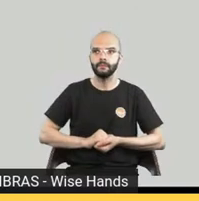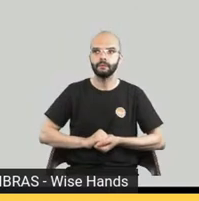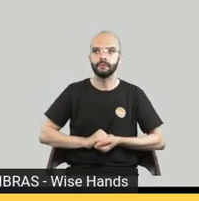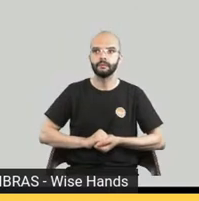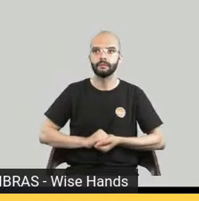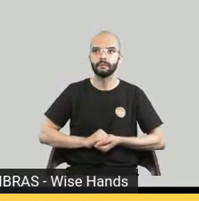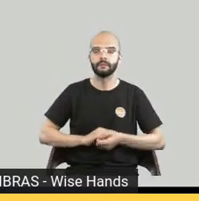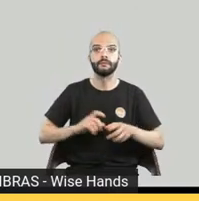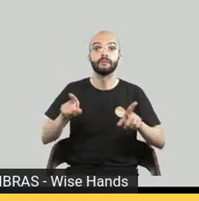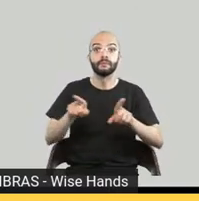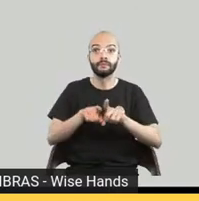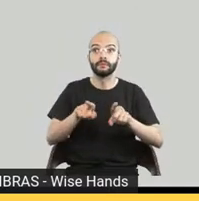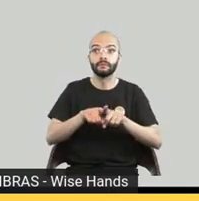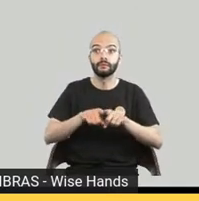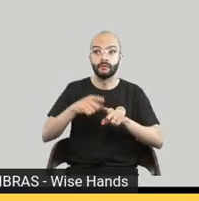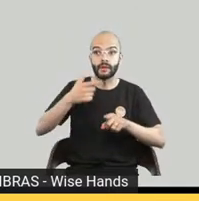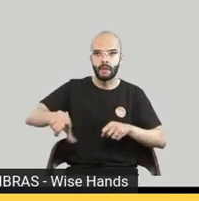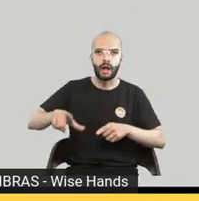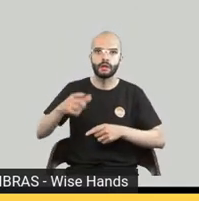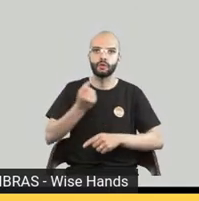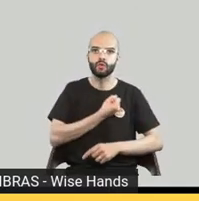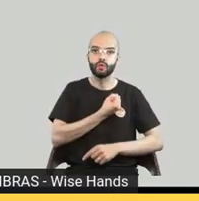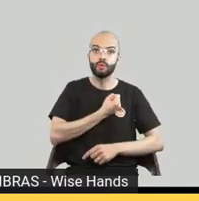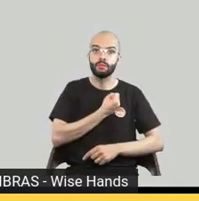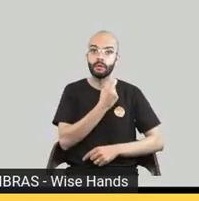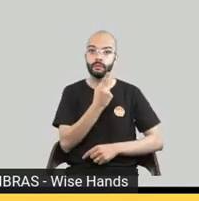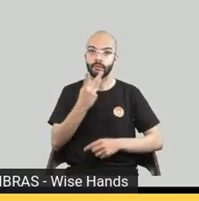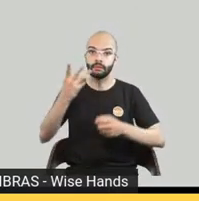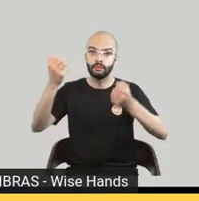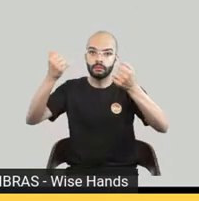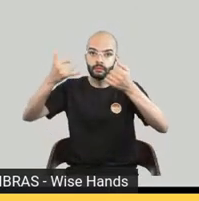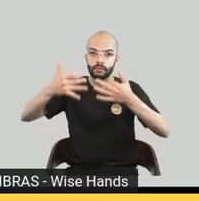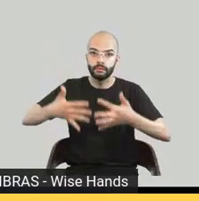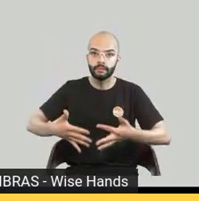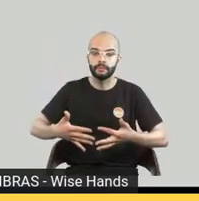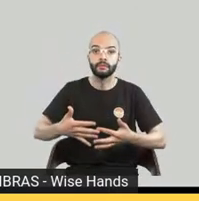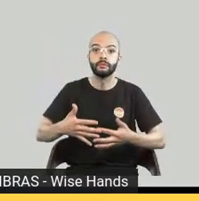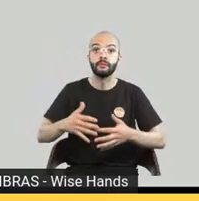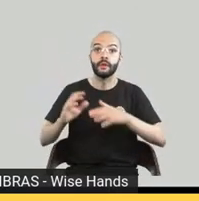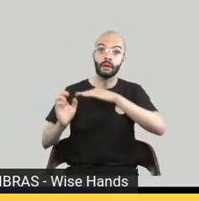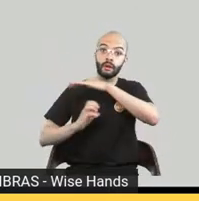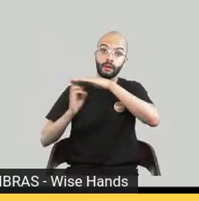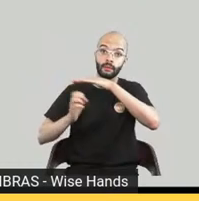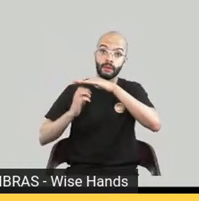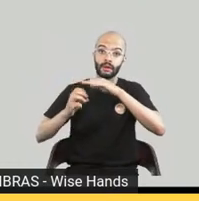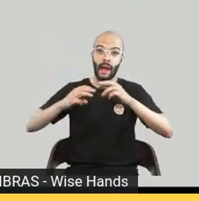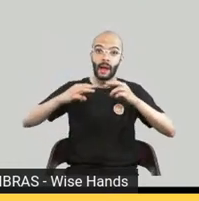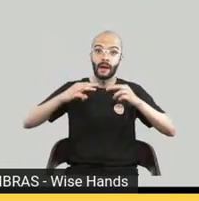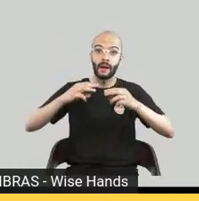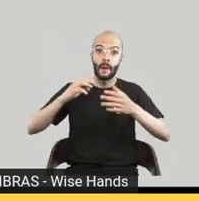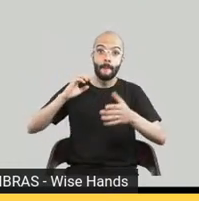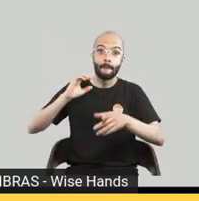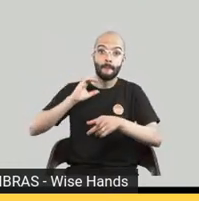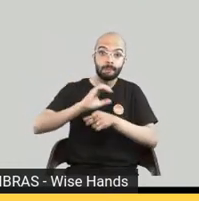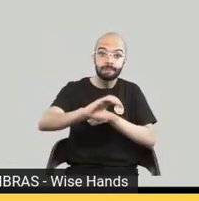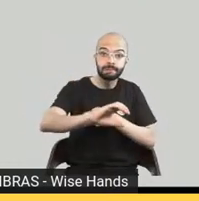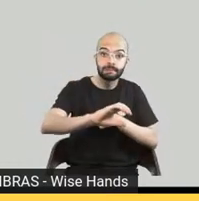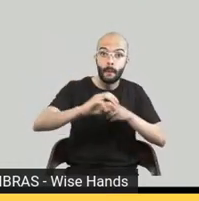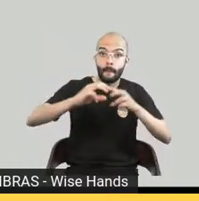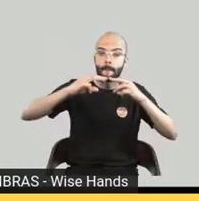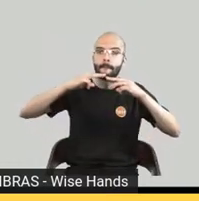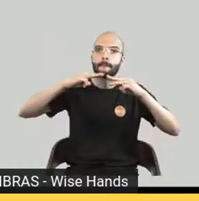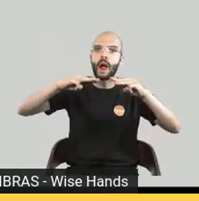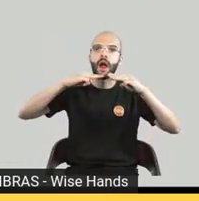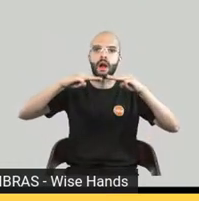para fechar as empresas investem muito dinheiro em marketing só que na hora de investir um